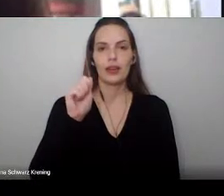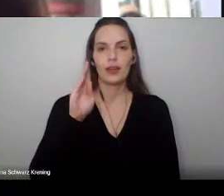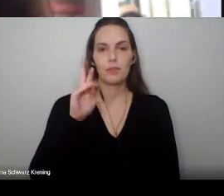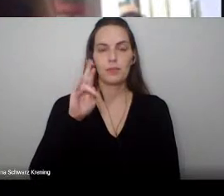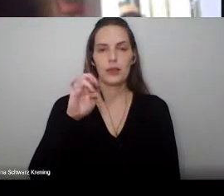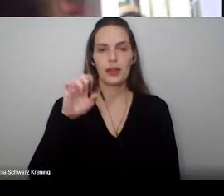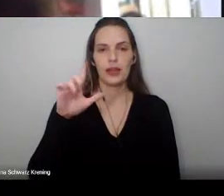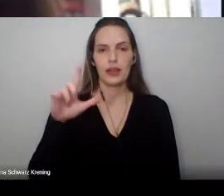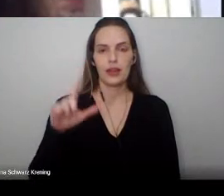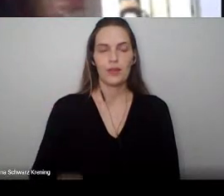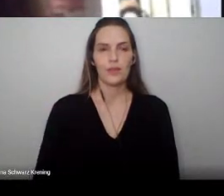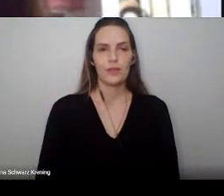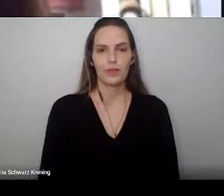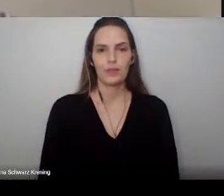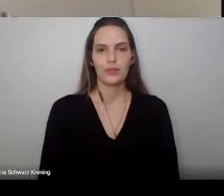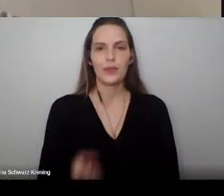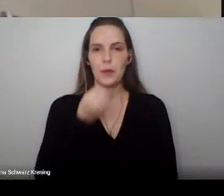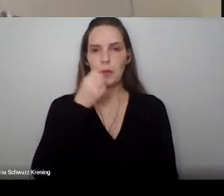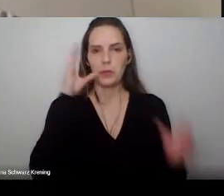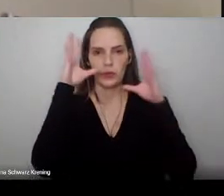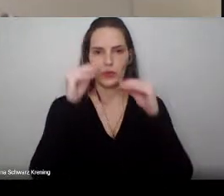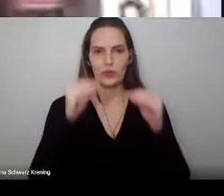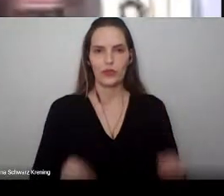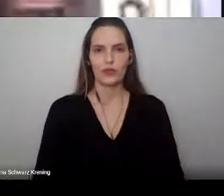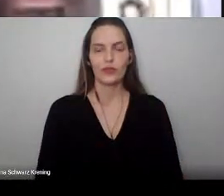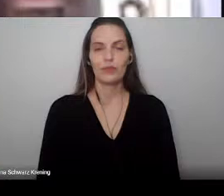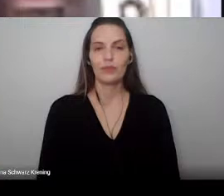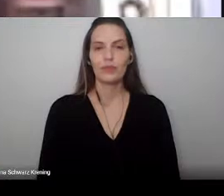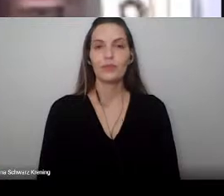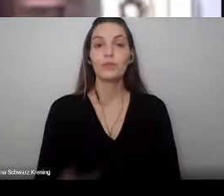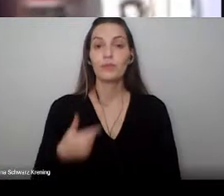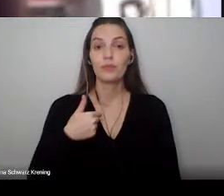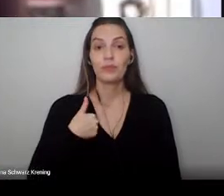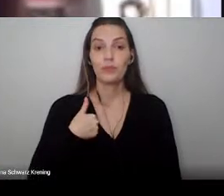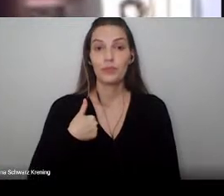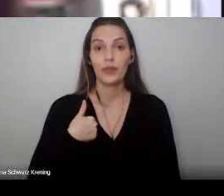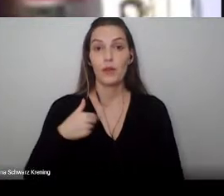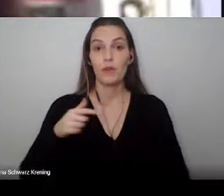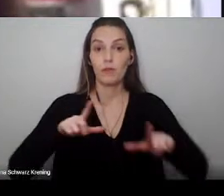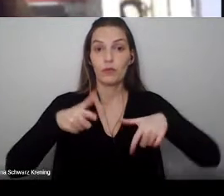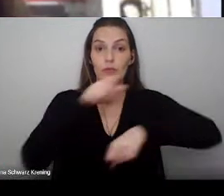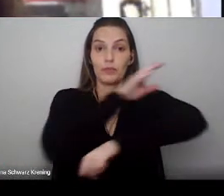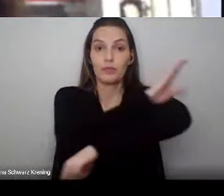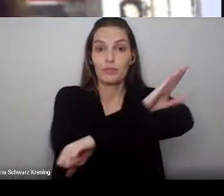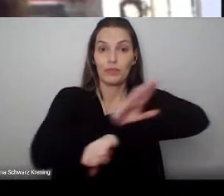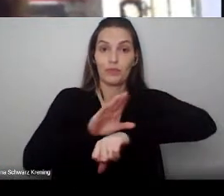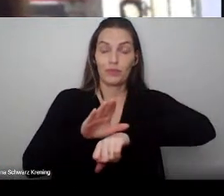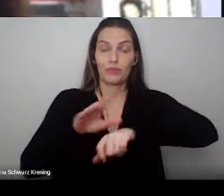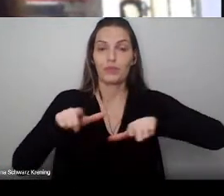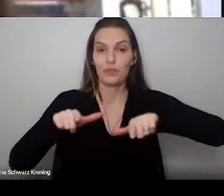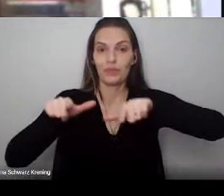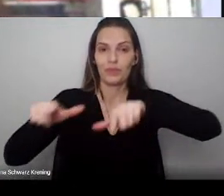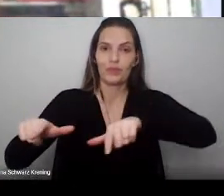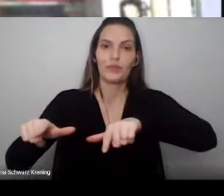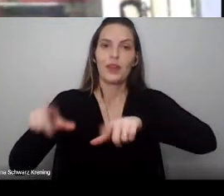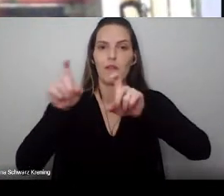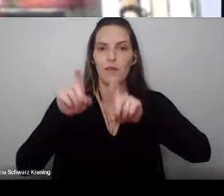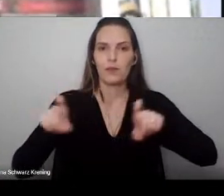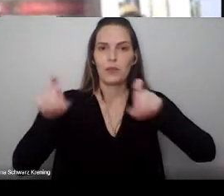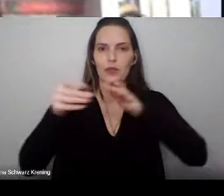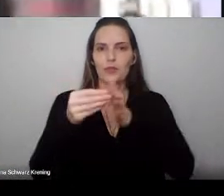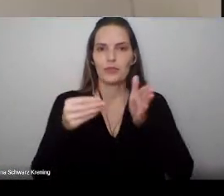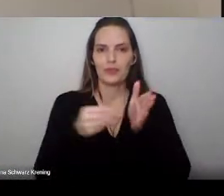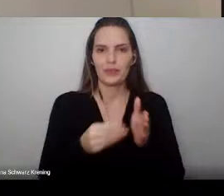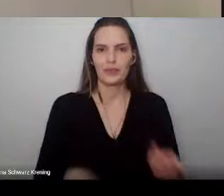Boa noite. Eu lhe concedo o grau de bacharel em informática biomédica. Muito obrigado,